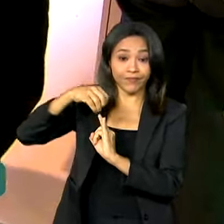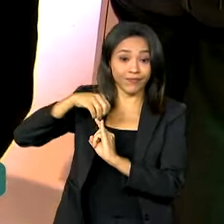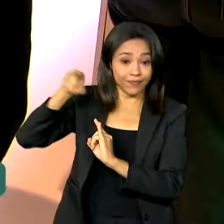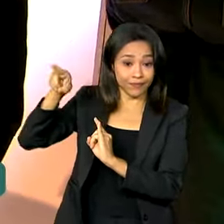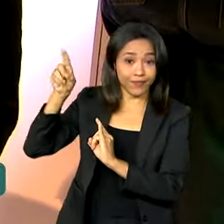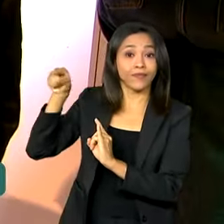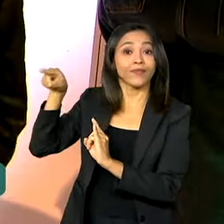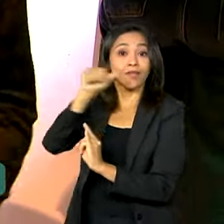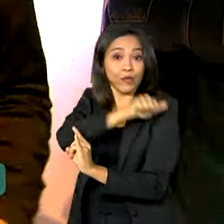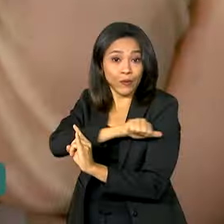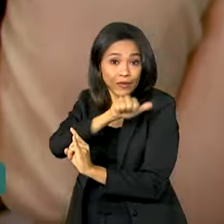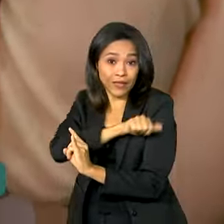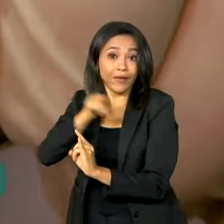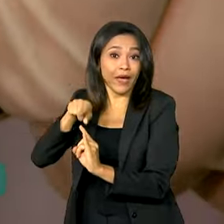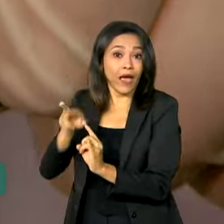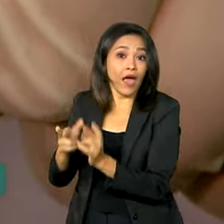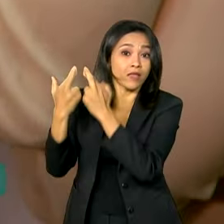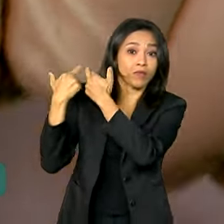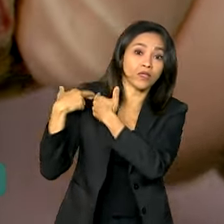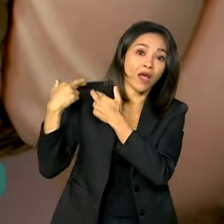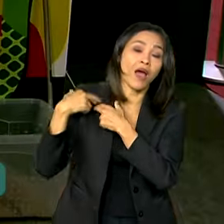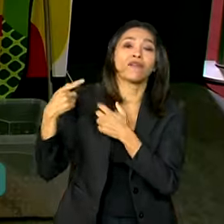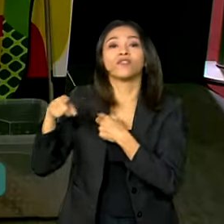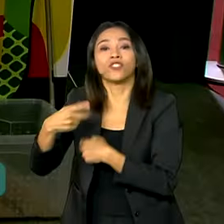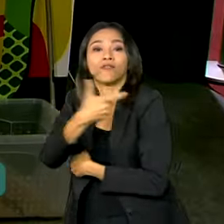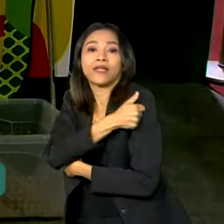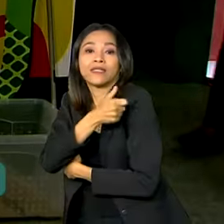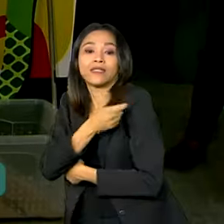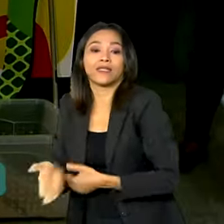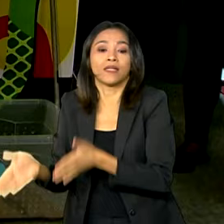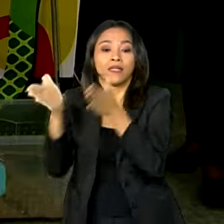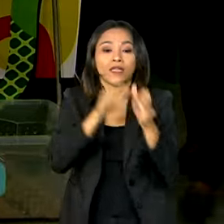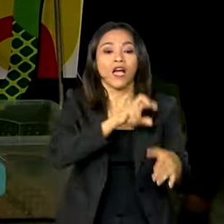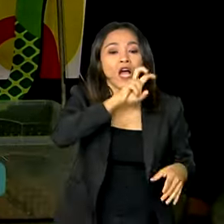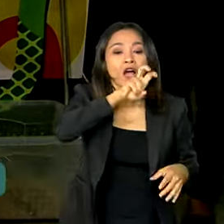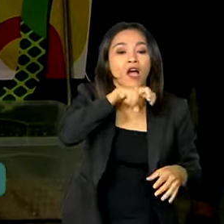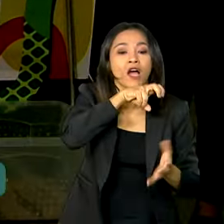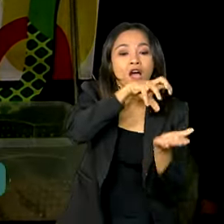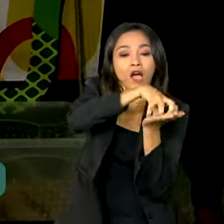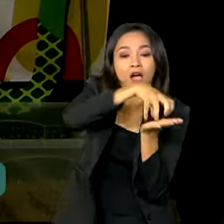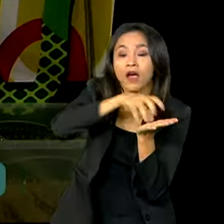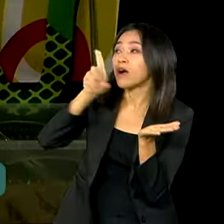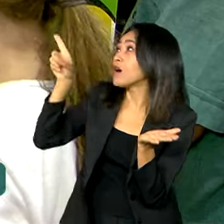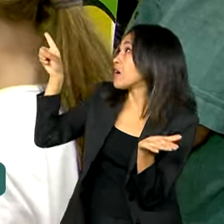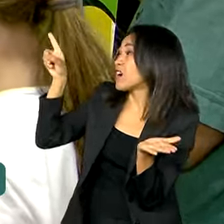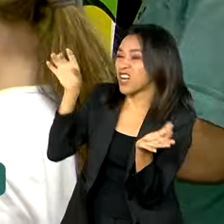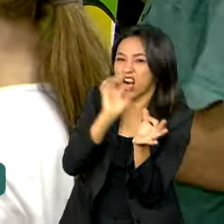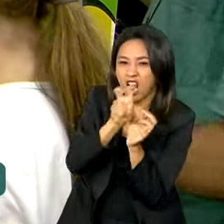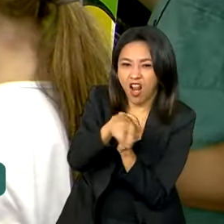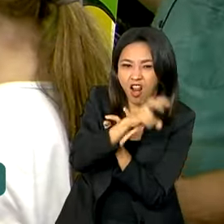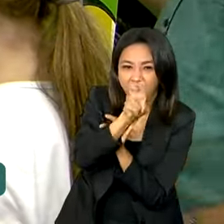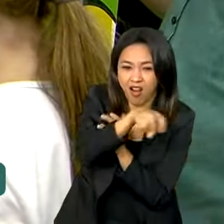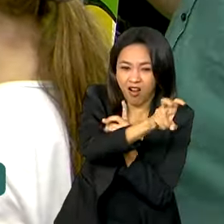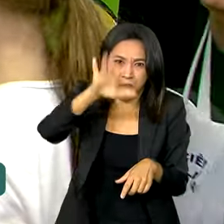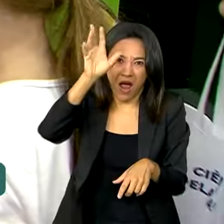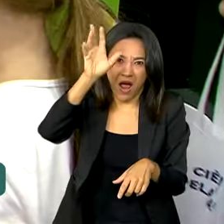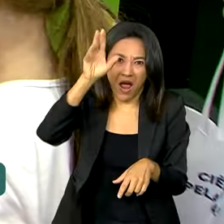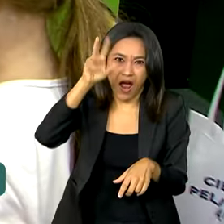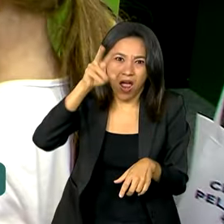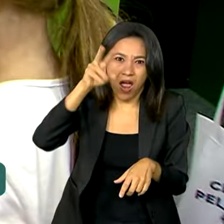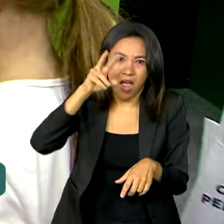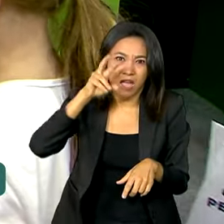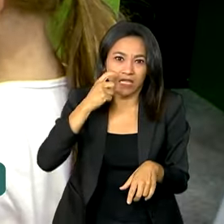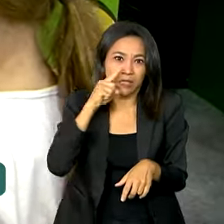produção de vacinas no Brasil. Já o Butantan trouxe de São Paulo o mundo das serpentes. Nem a mais venenosa